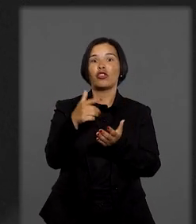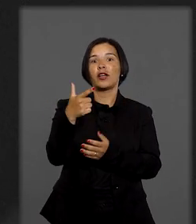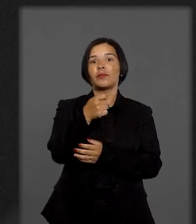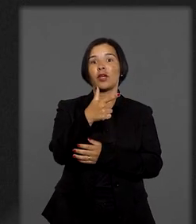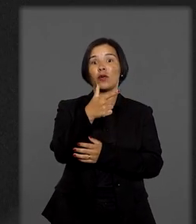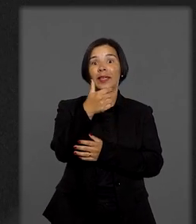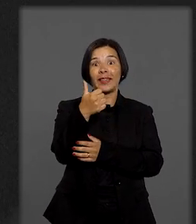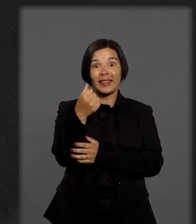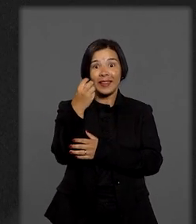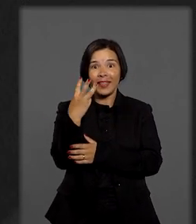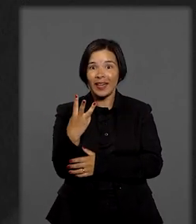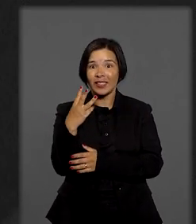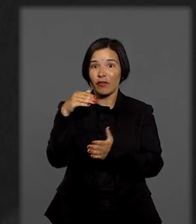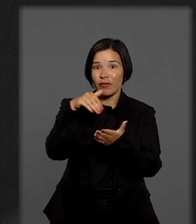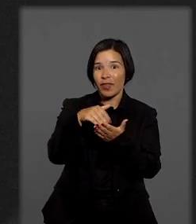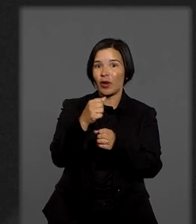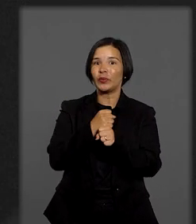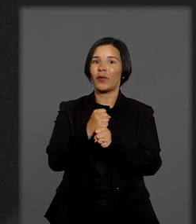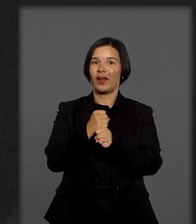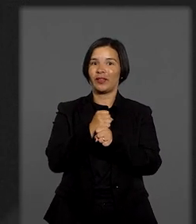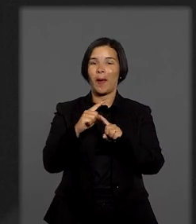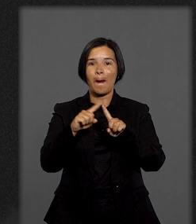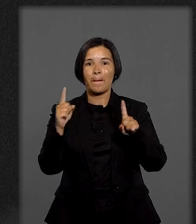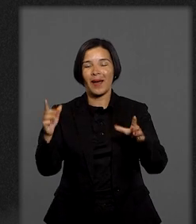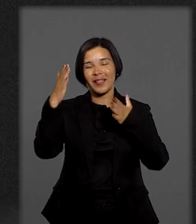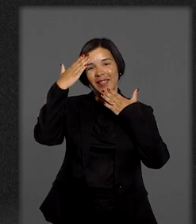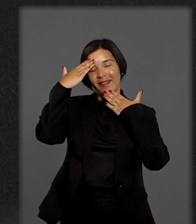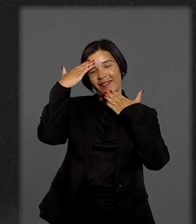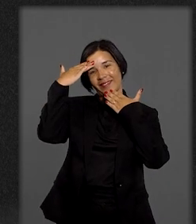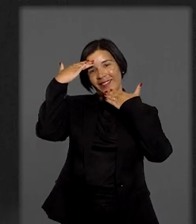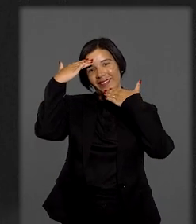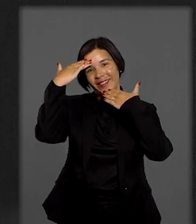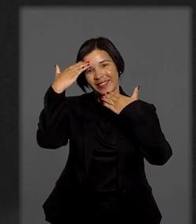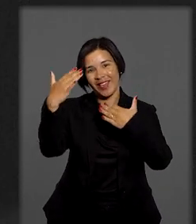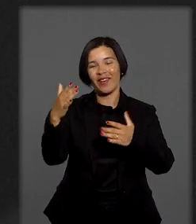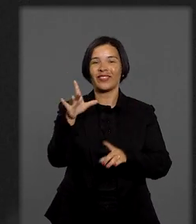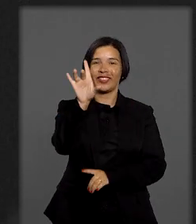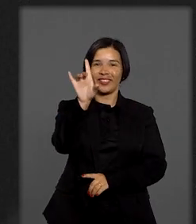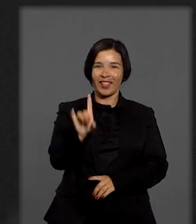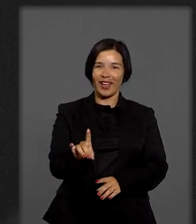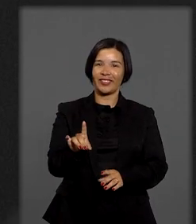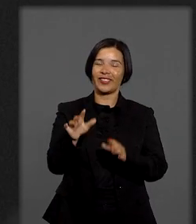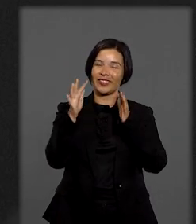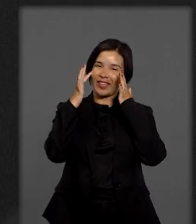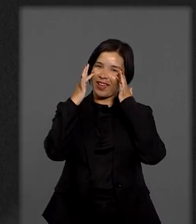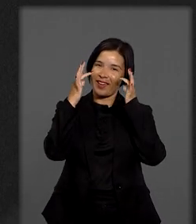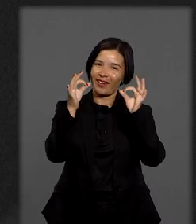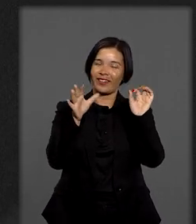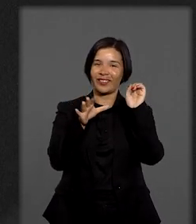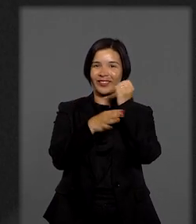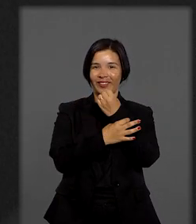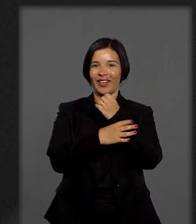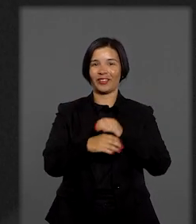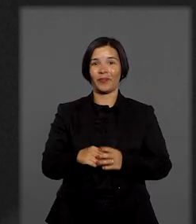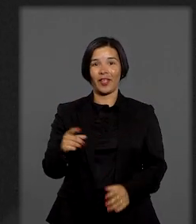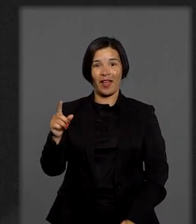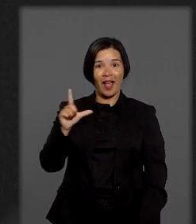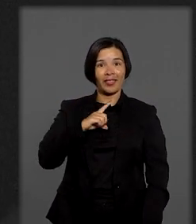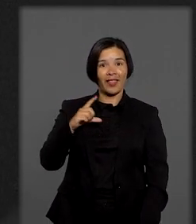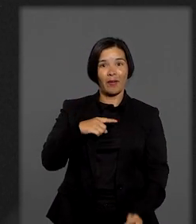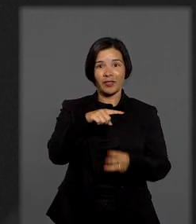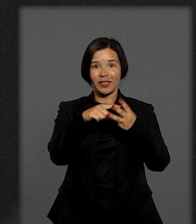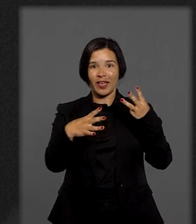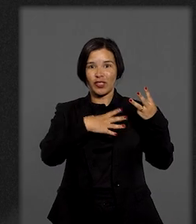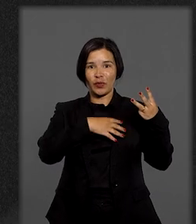em 2013, no final do ano. Mas agradecemos muito que nossos direitos foram reconhecidos. Nós temos também